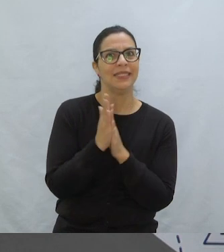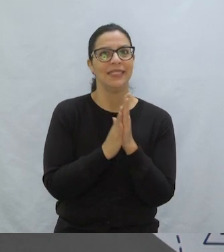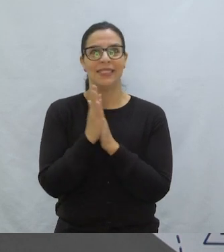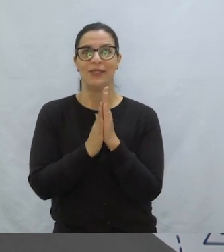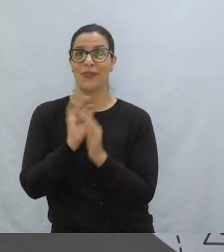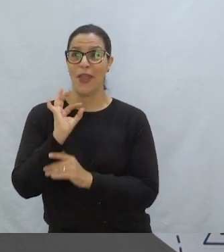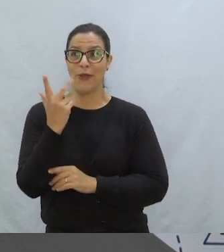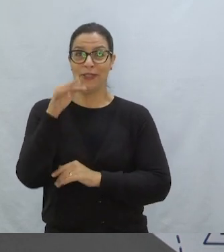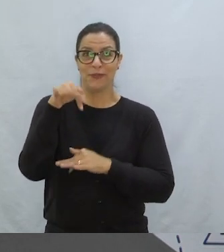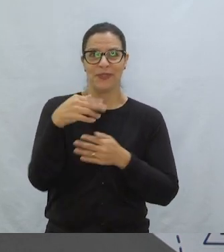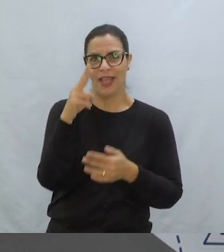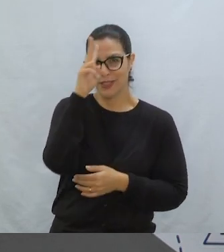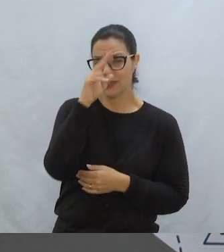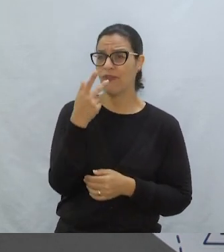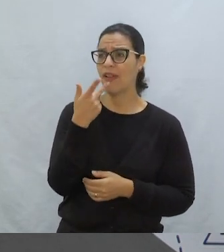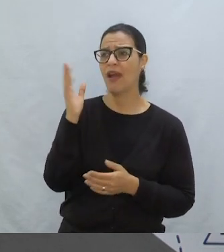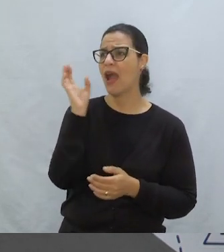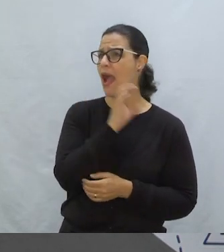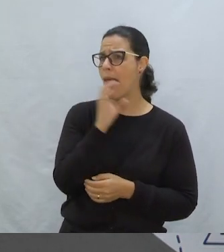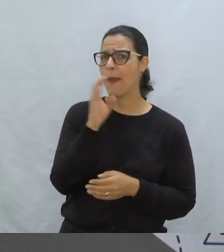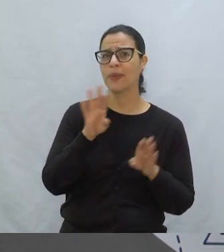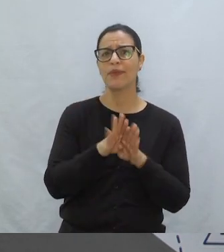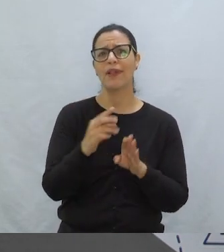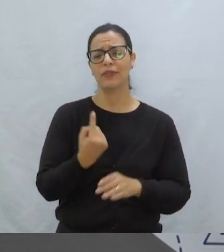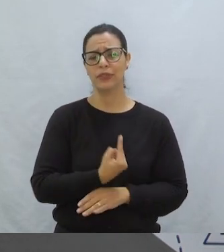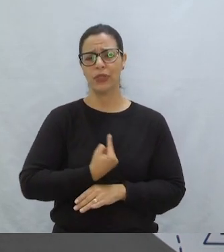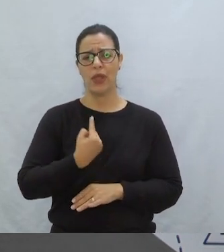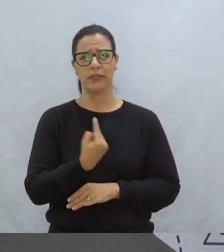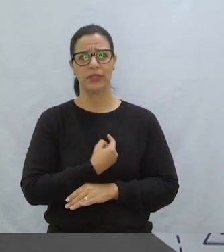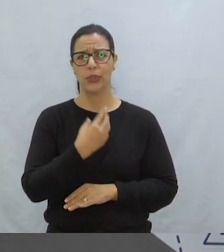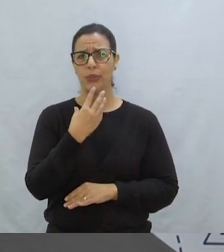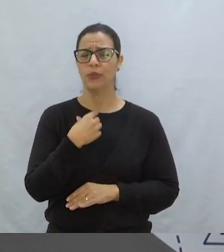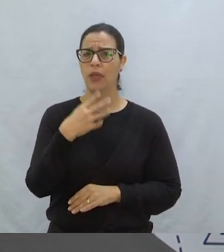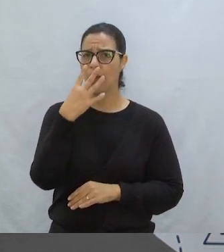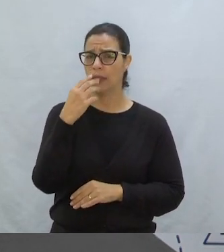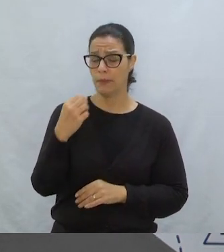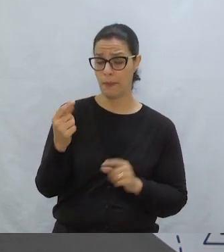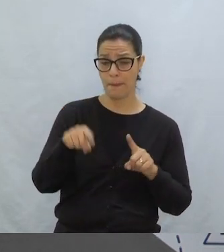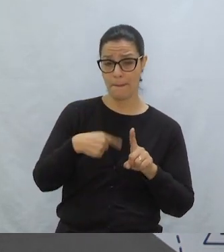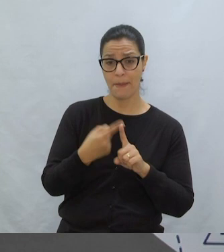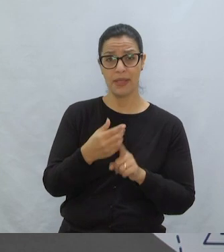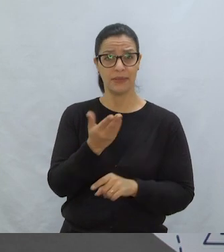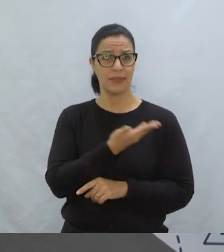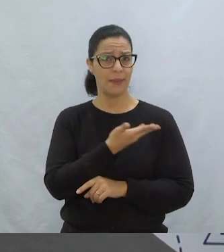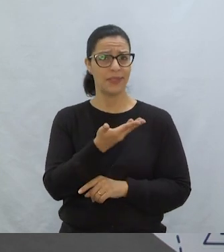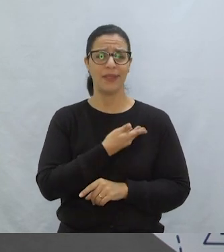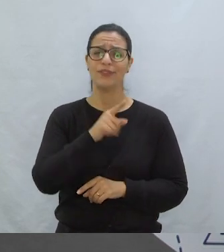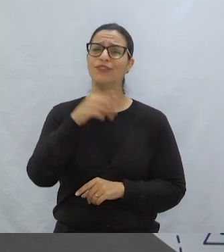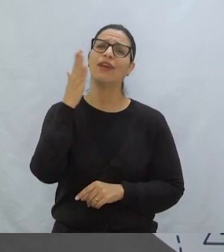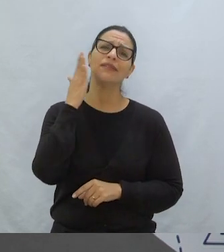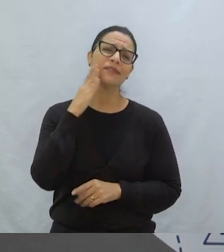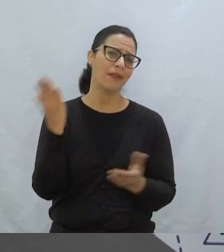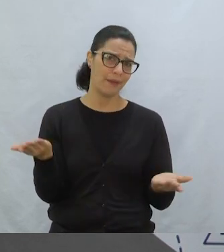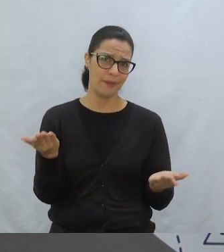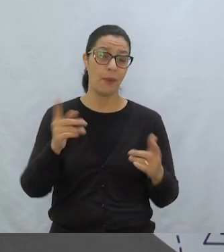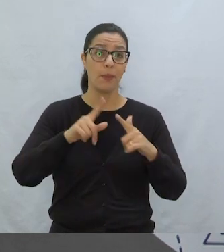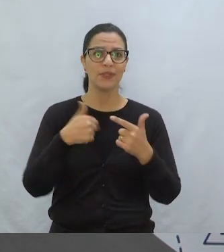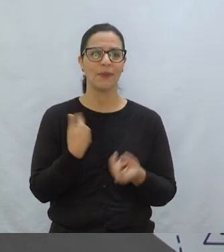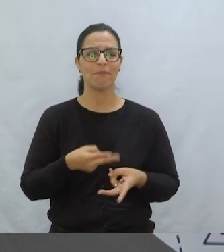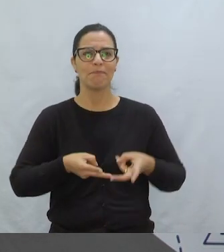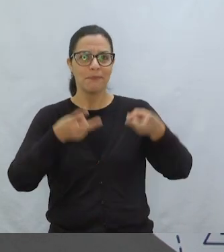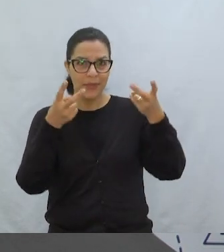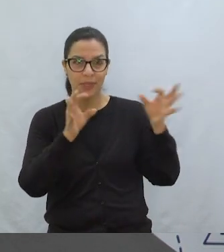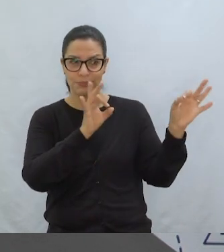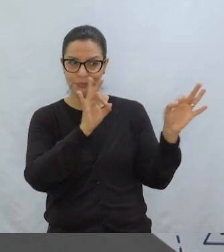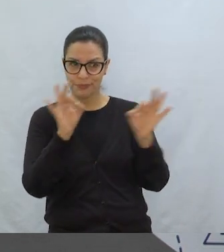saber o que poderia acontecer na história Se eu já dissesse que falava de solidão De amizade Você já teria deduzido O que